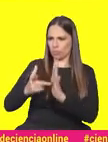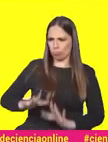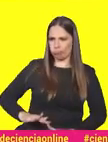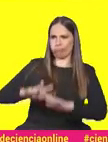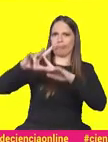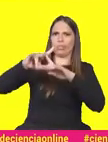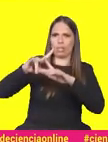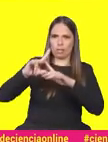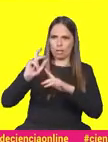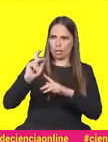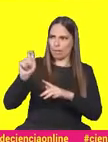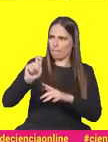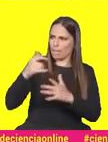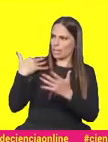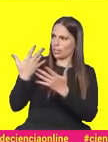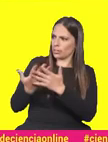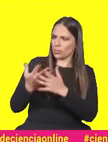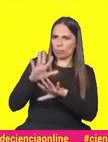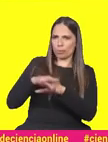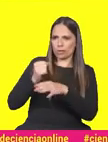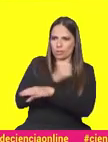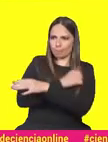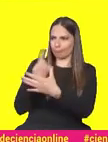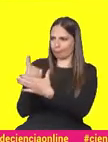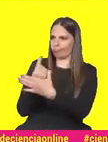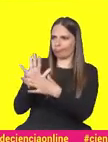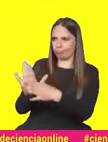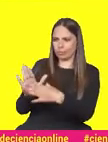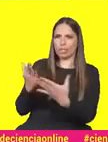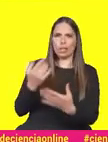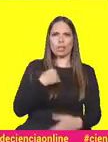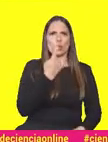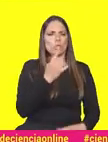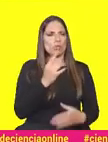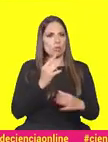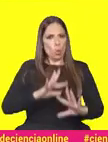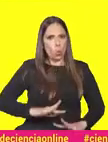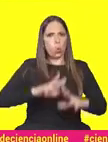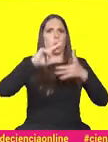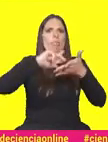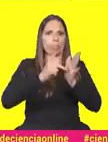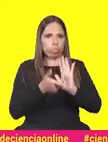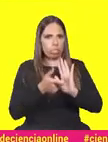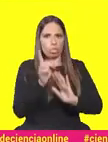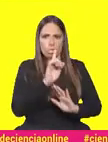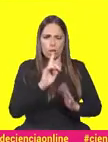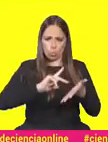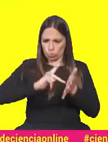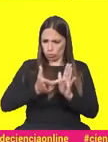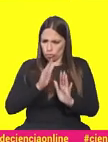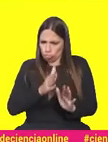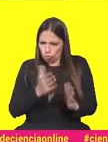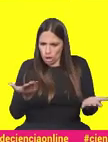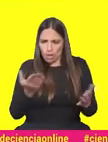nestes últimos meses de confinamento? Eu não diria que há um salto tecnológico, porque a tecnologia já cá está,